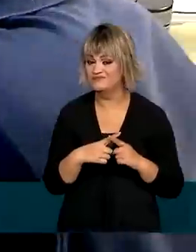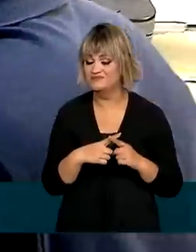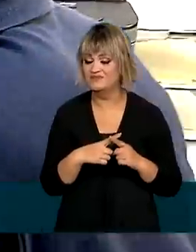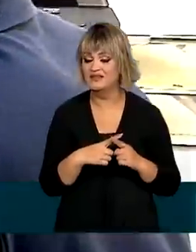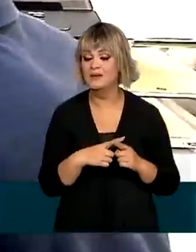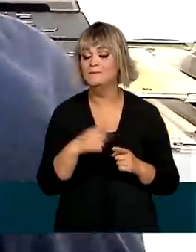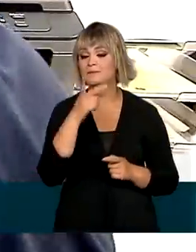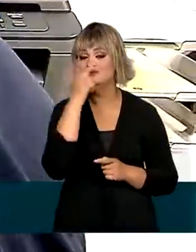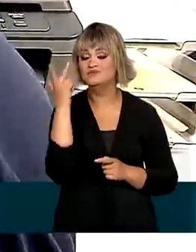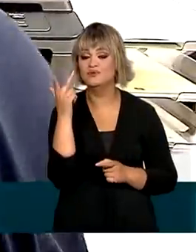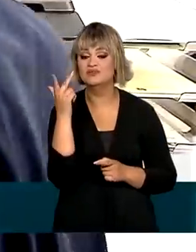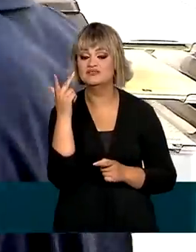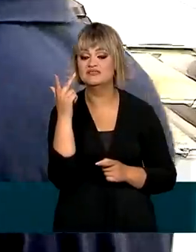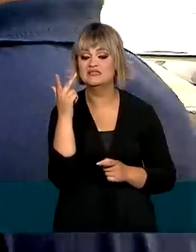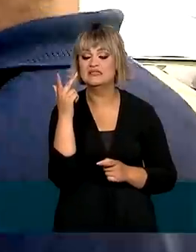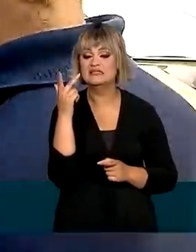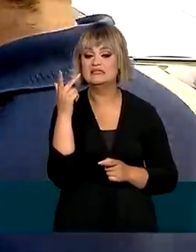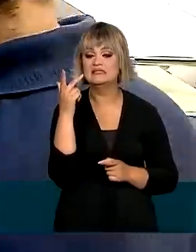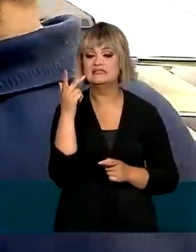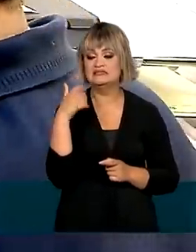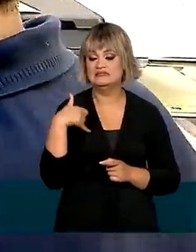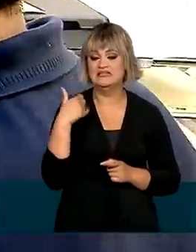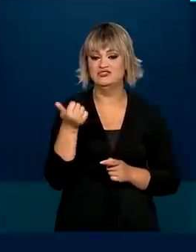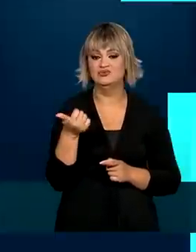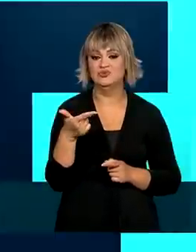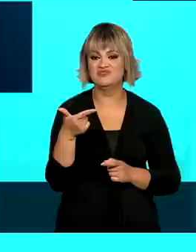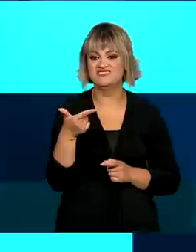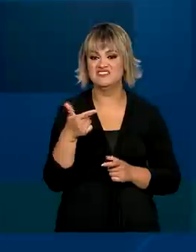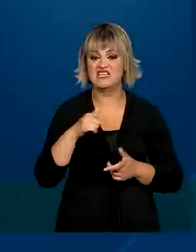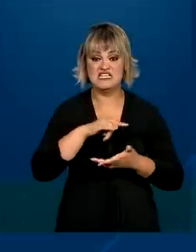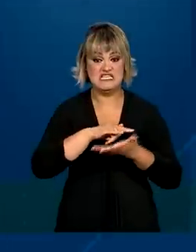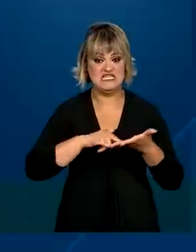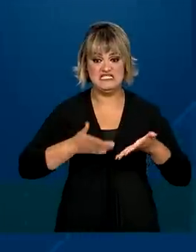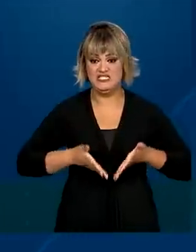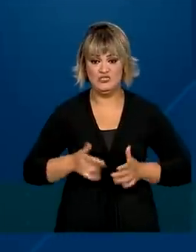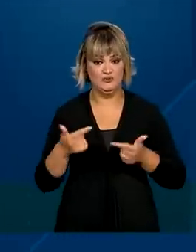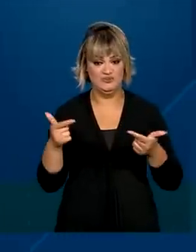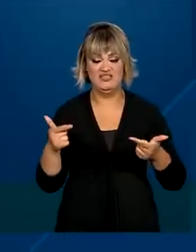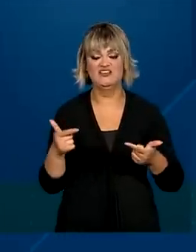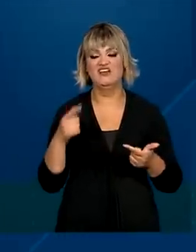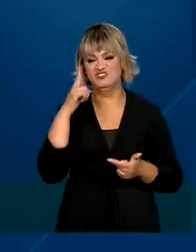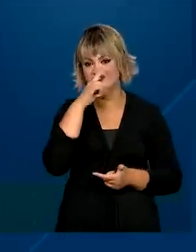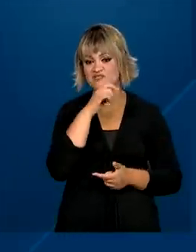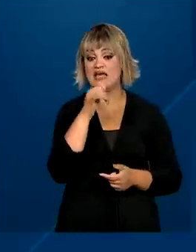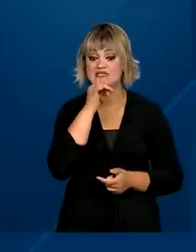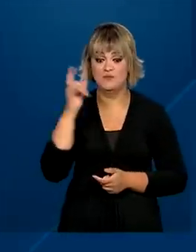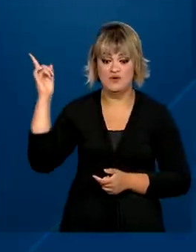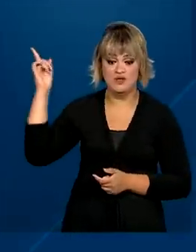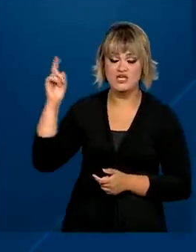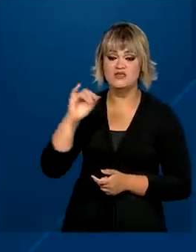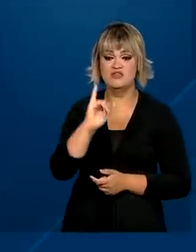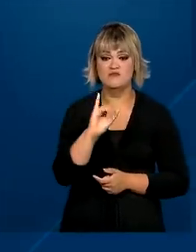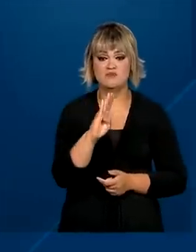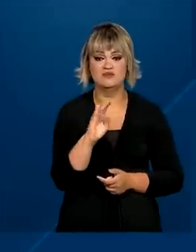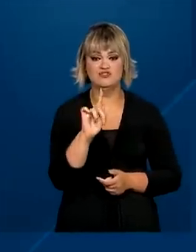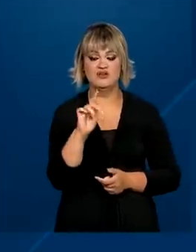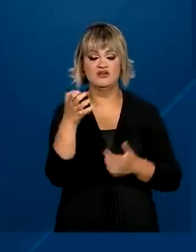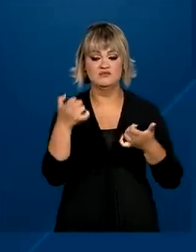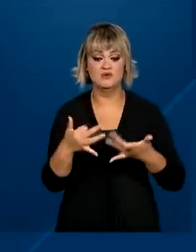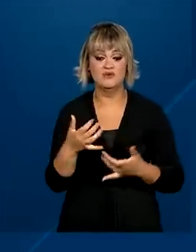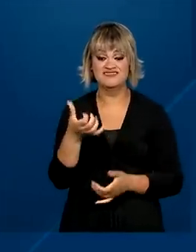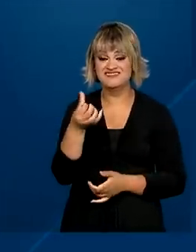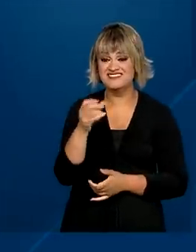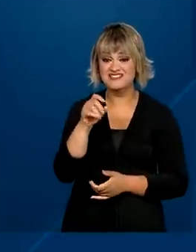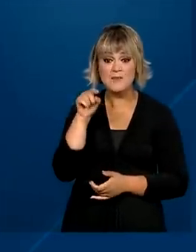é para quem tem mais de 12 anos. Segundo o IBGE, só no ano de 2019, 60 mil